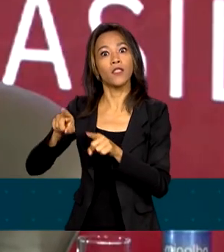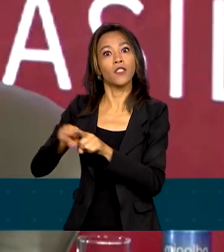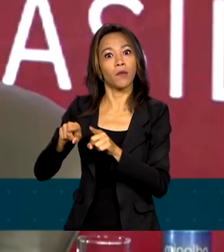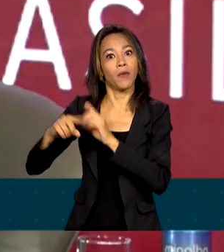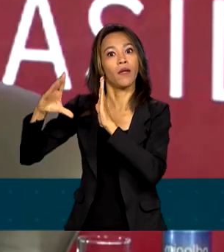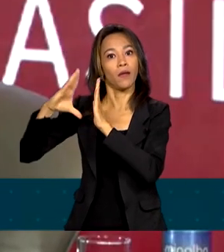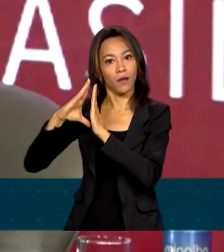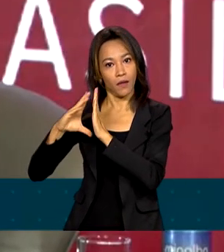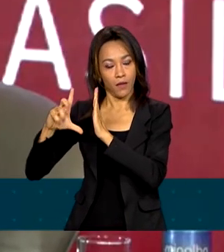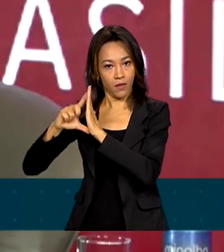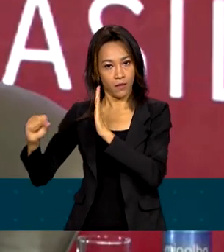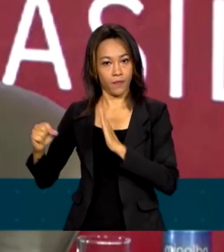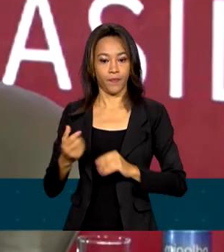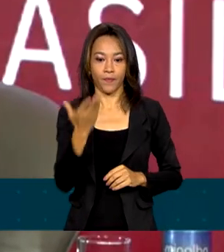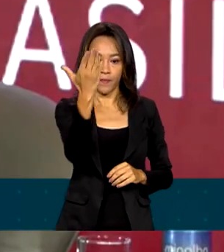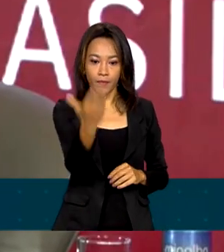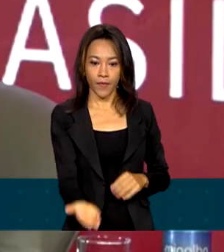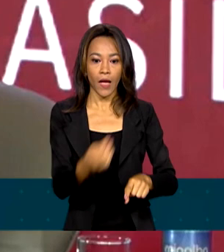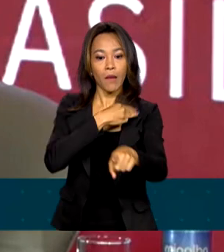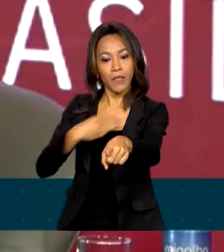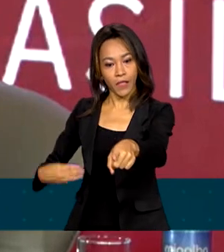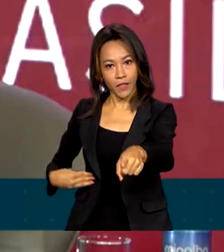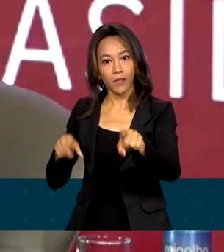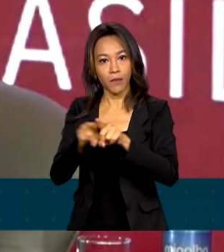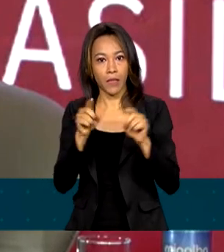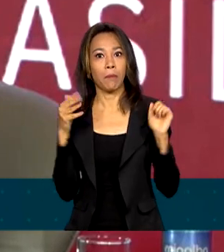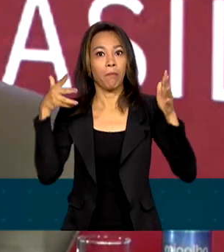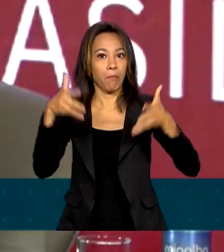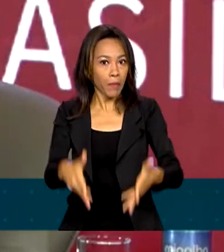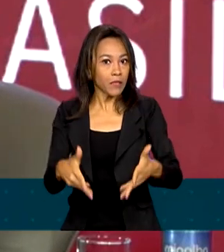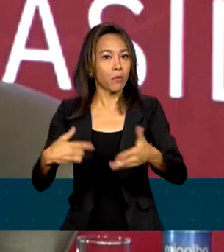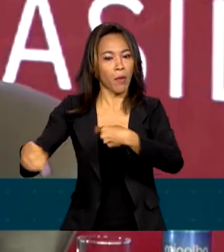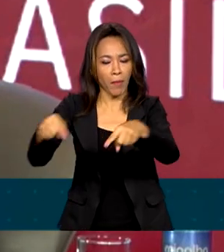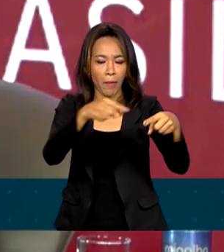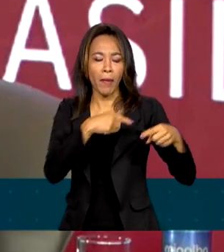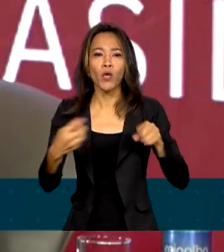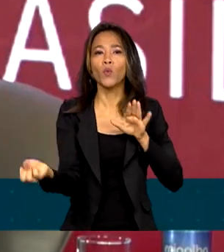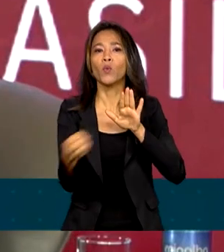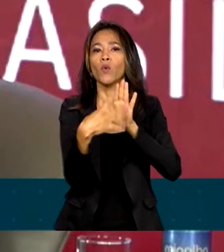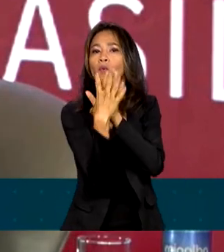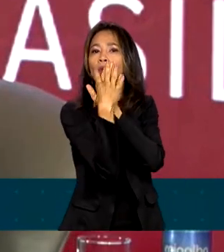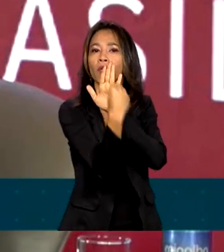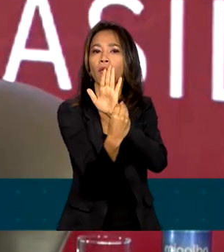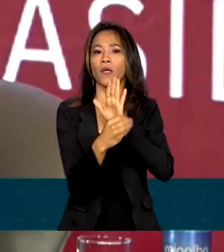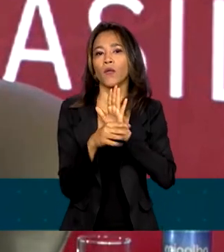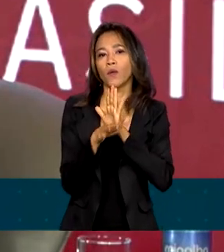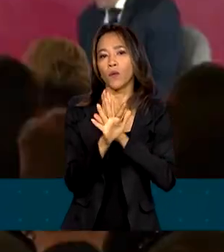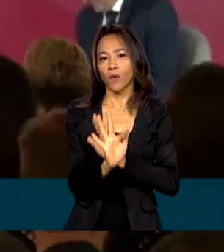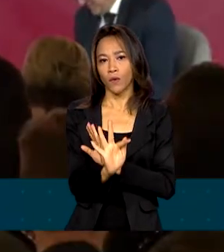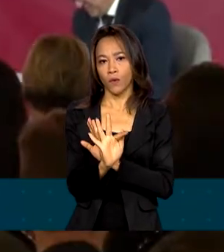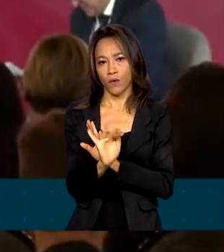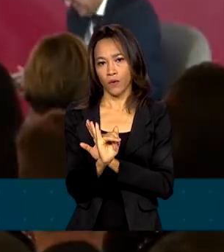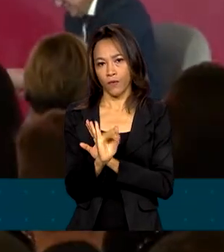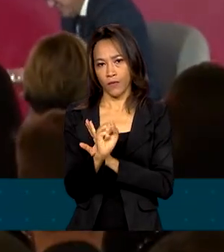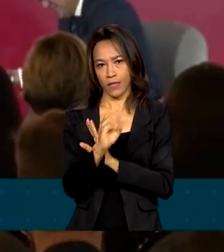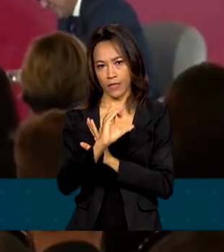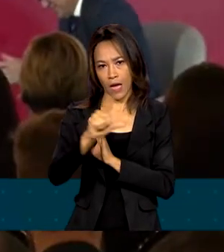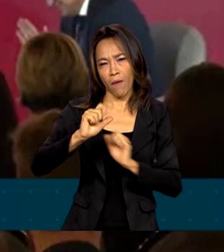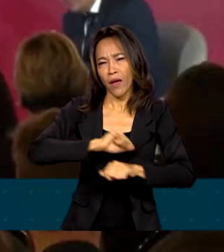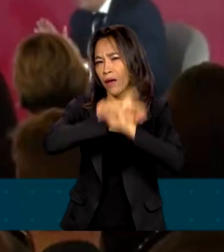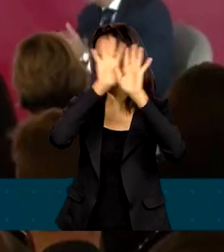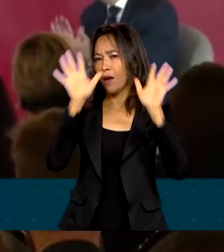Planejamento e Orçamento, que também participou do debate, disse que o novo arcabouço fiscal será transparente e vem para